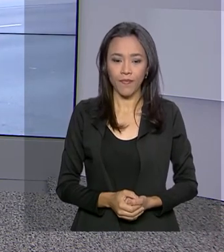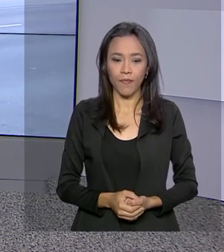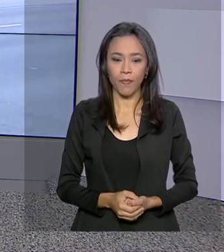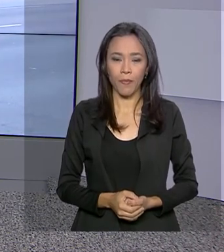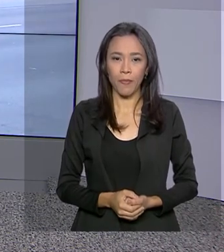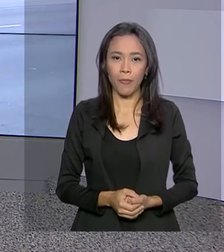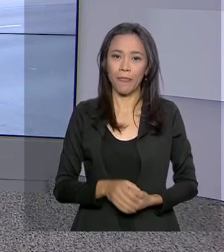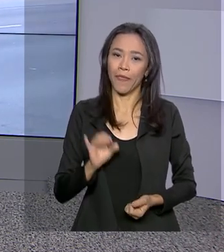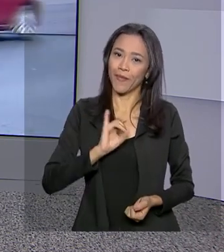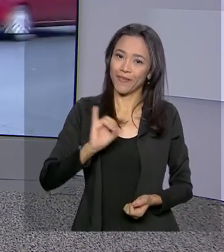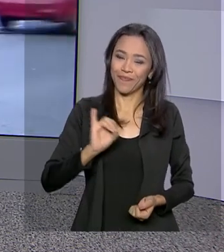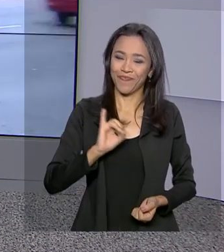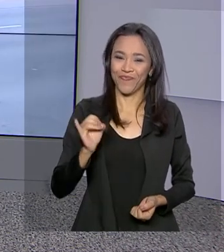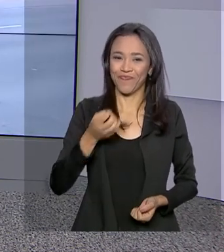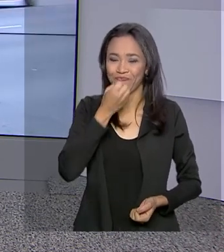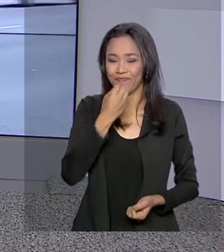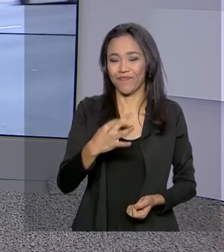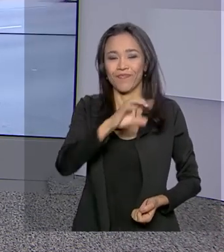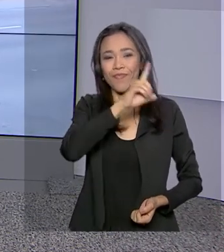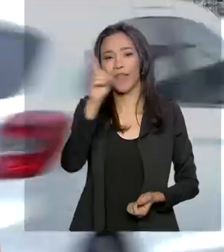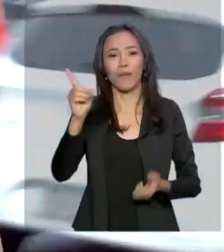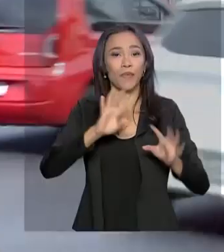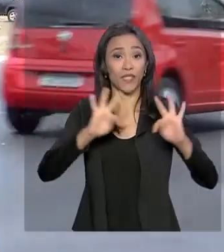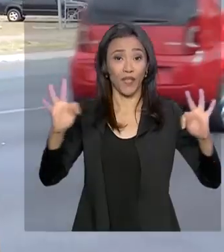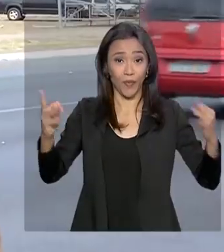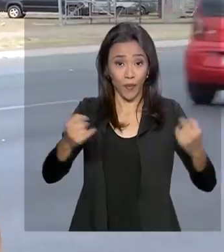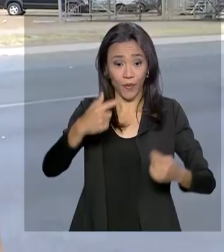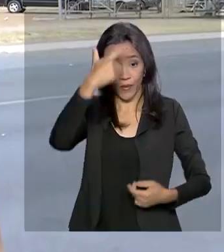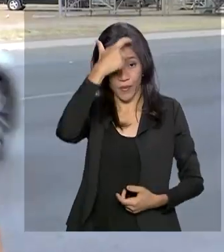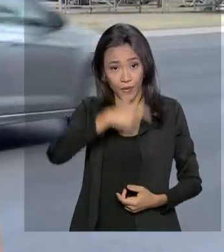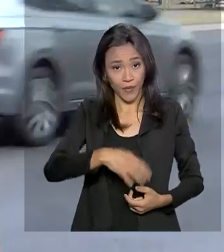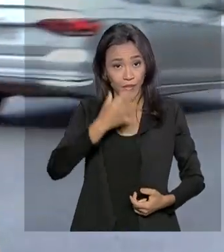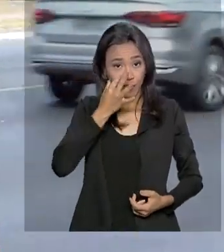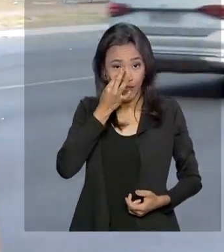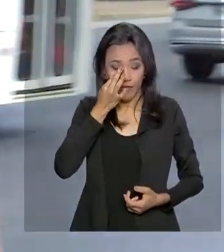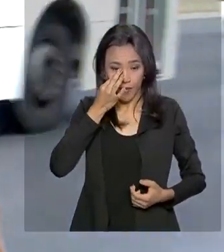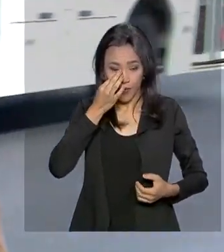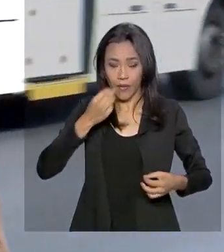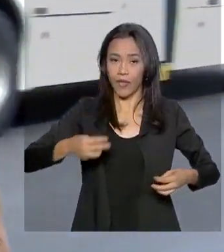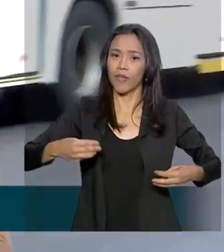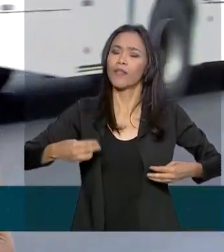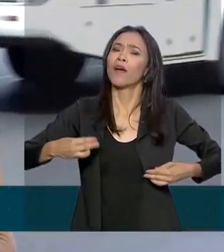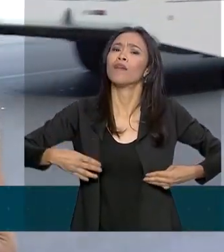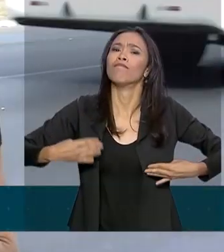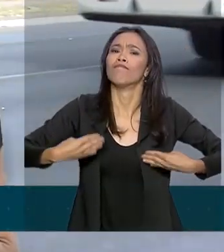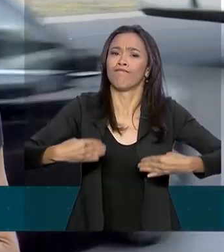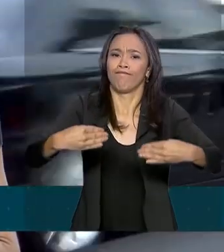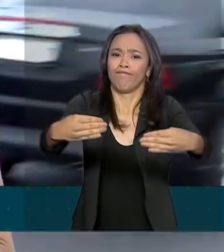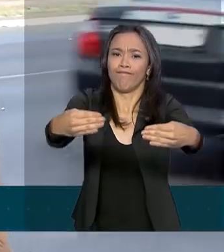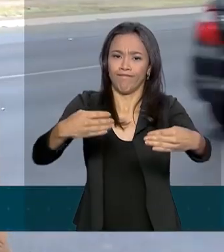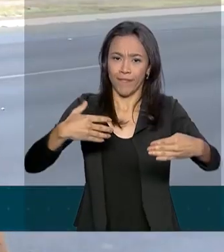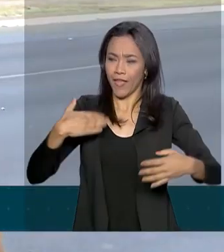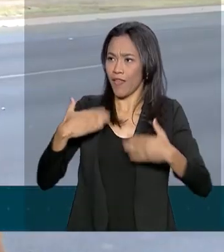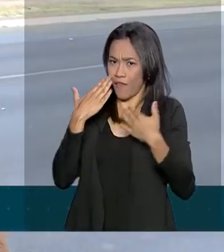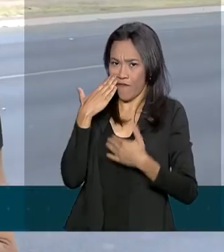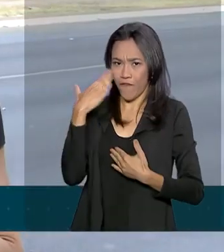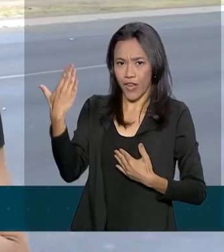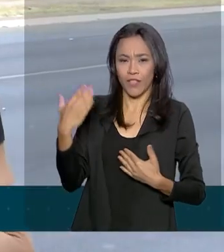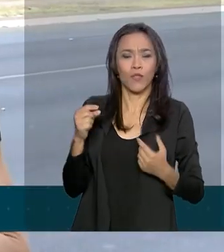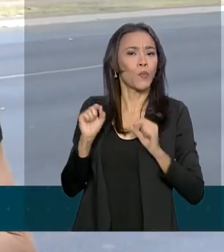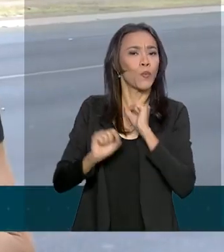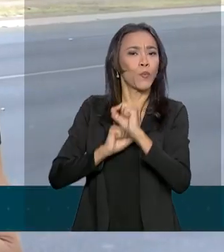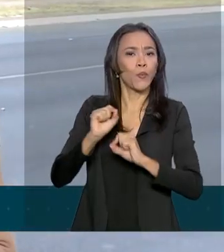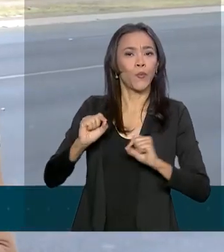Oi, Renata. Bom dia para você. Bom dia a todos. Olha, eu estou aqui na esplanada dos ministérios, exatamente em frente ao Ministério do Turismo, perto